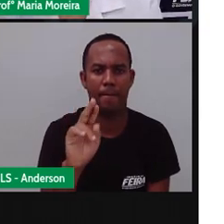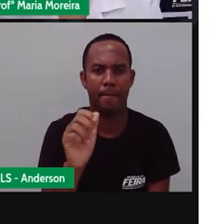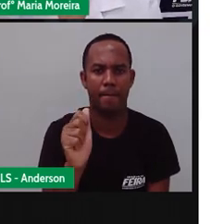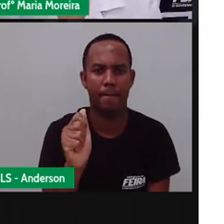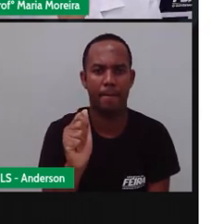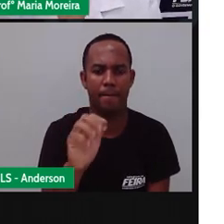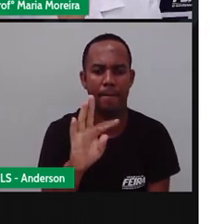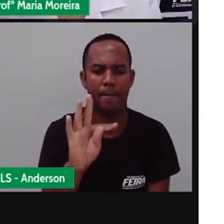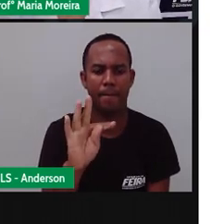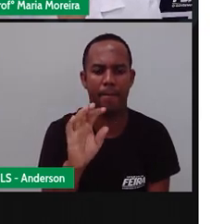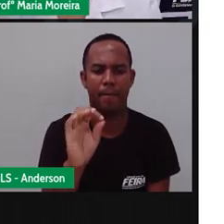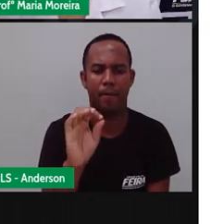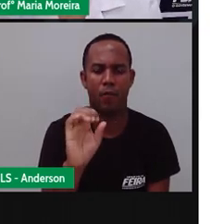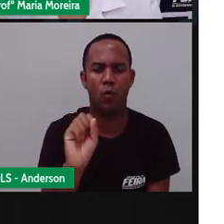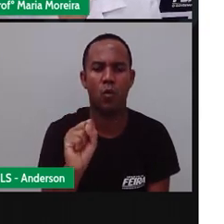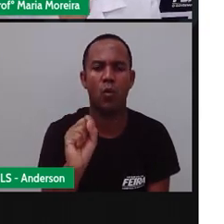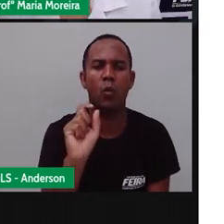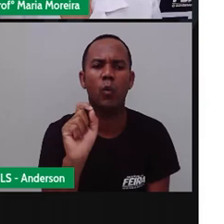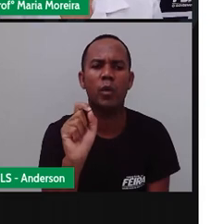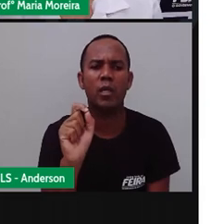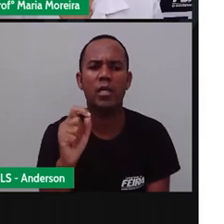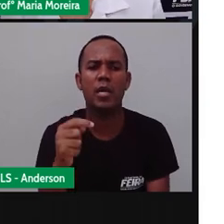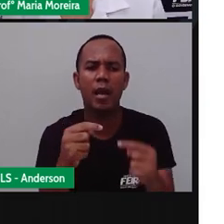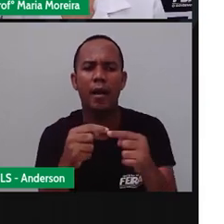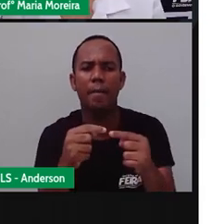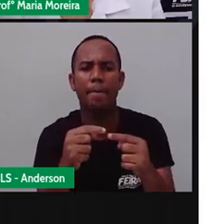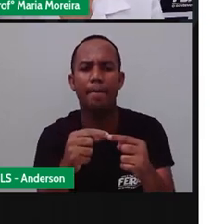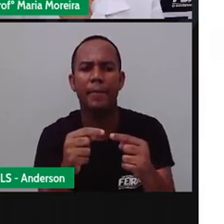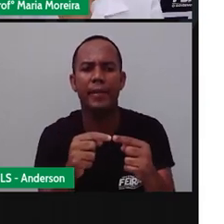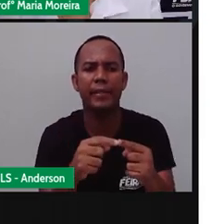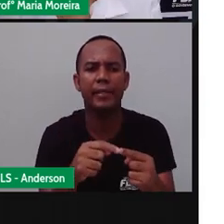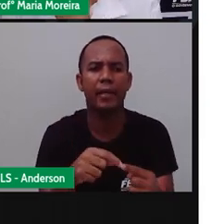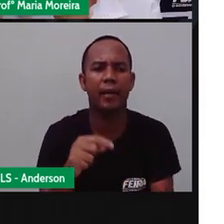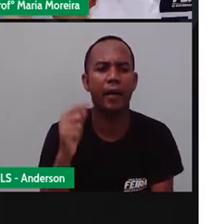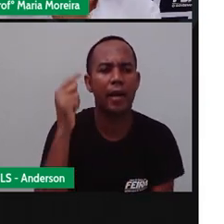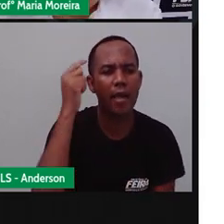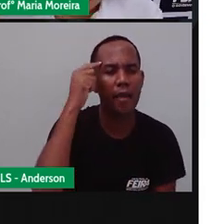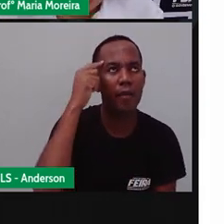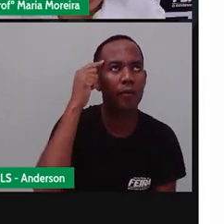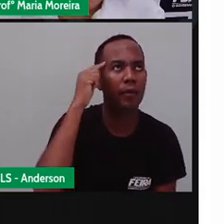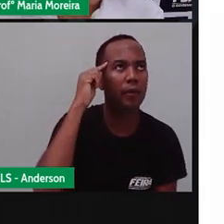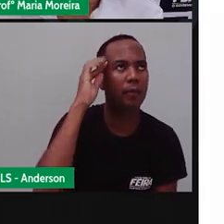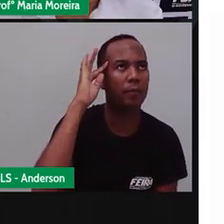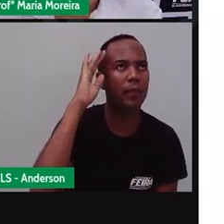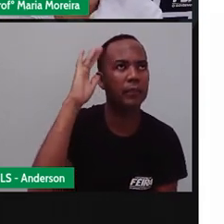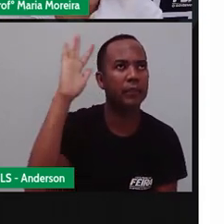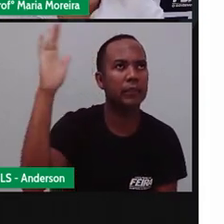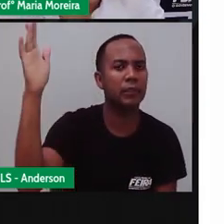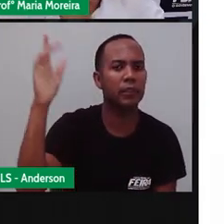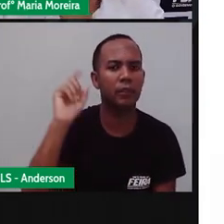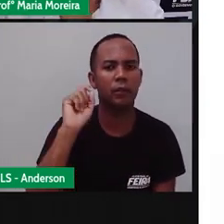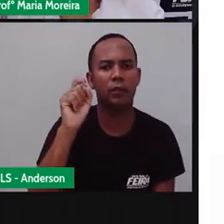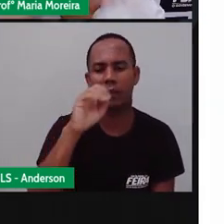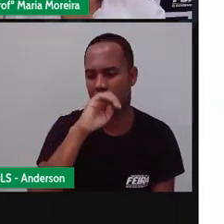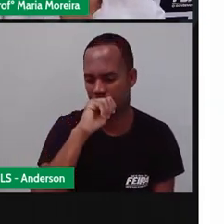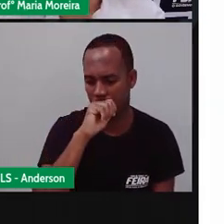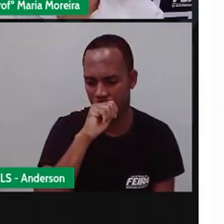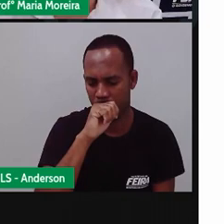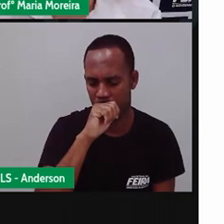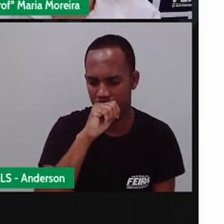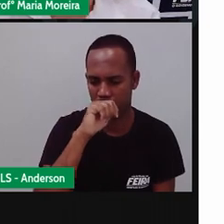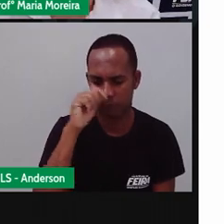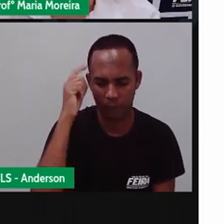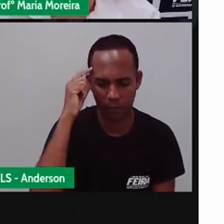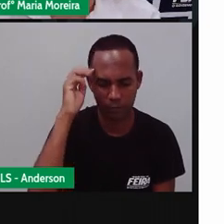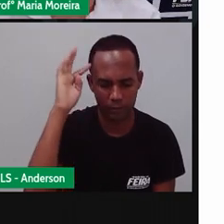Na minha imaginação. Então, quando eu imagino alguma coisa, ele é abstrato. Eu não posso o quê?